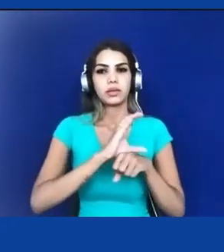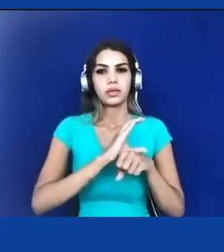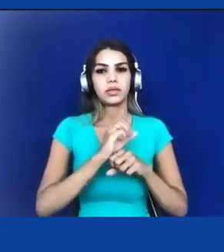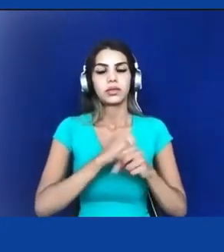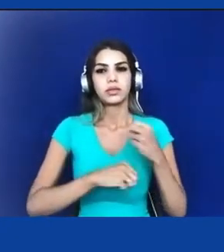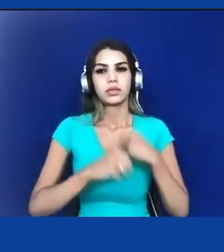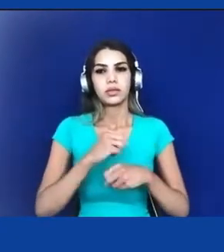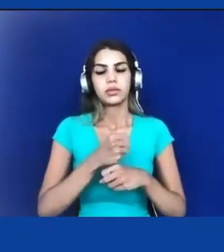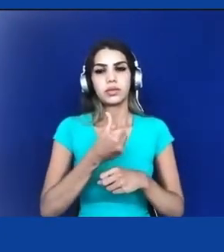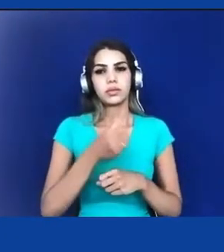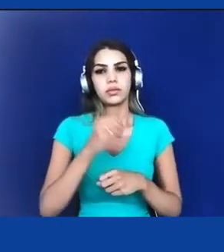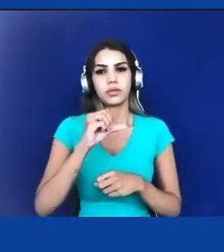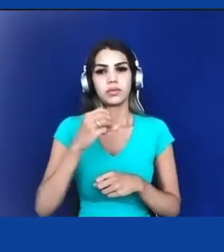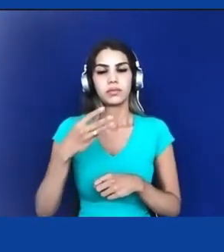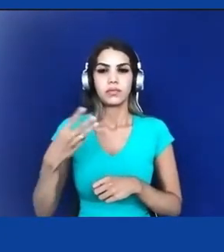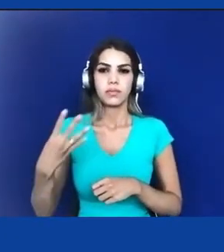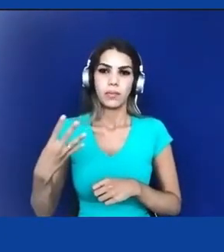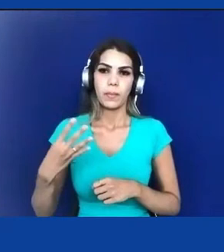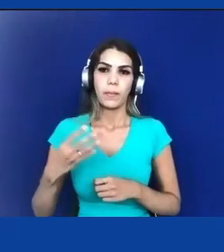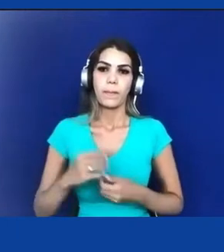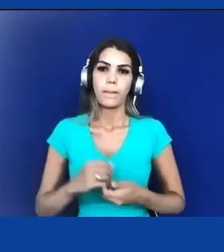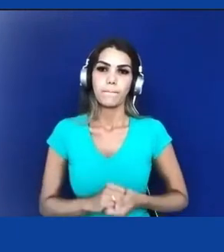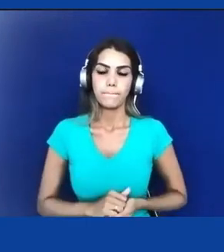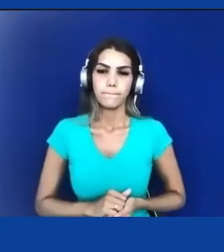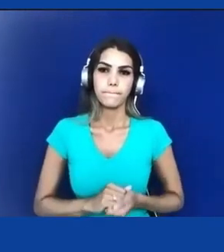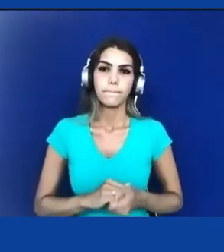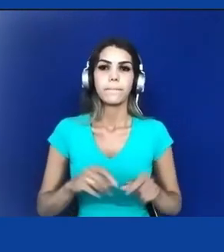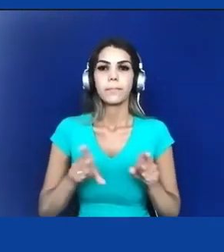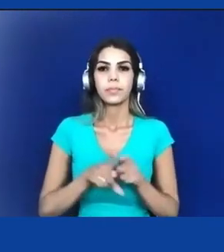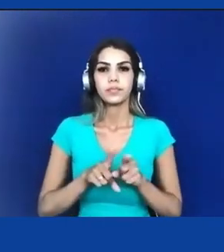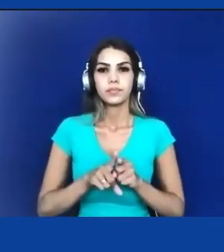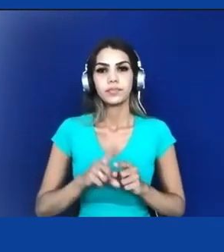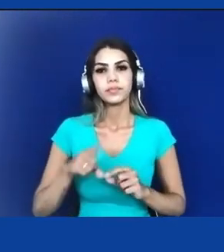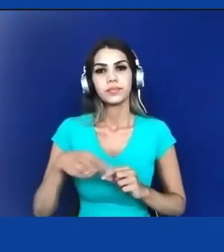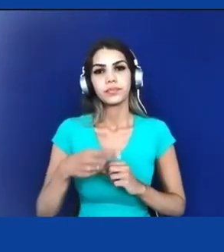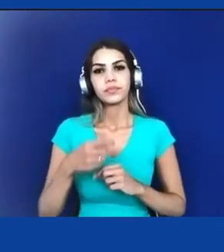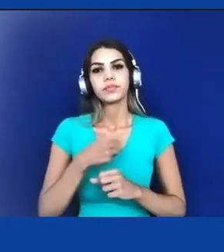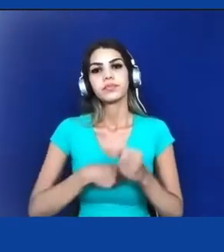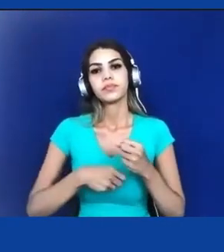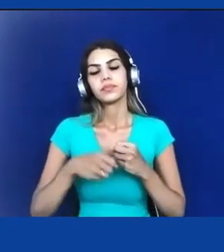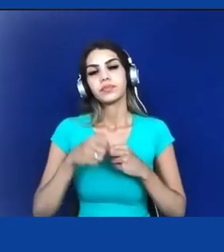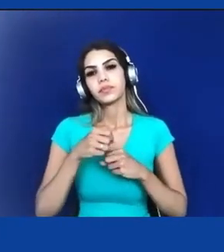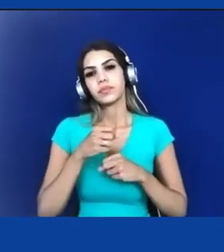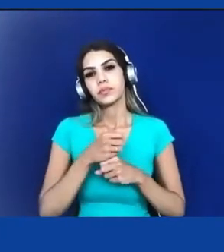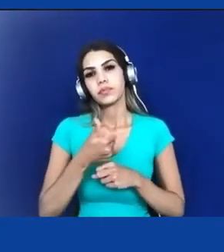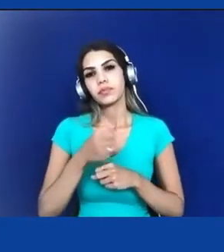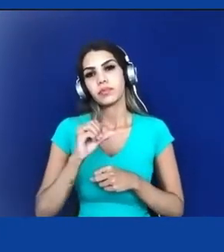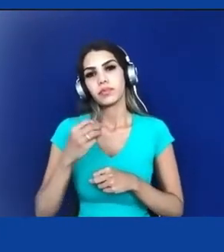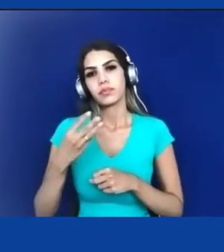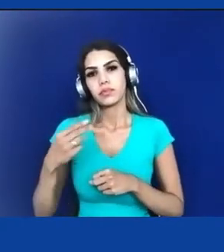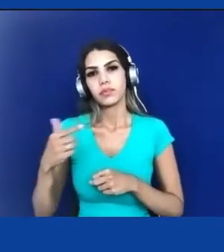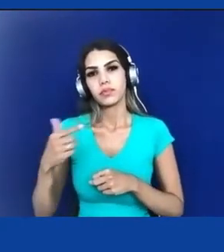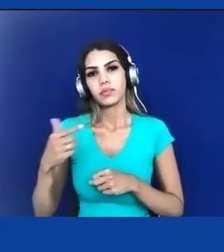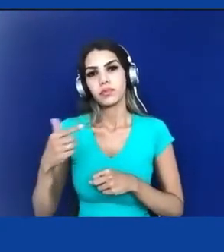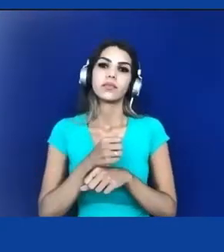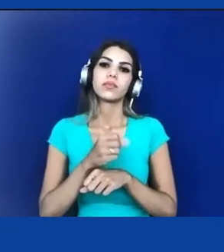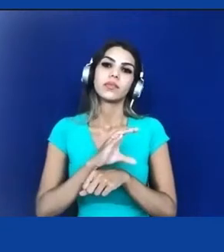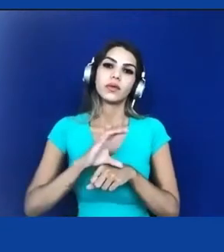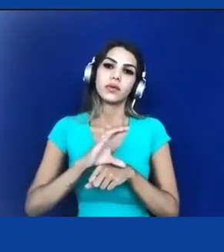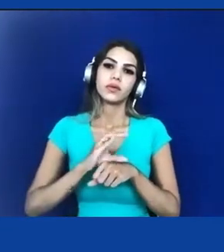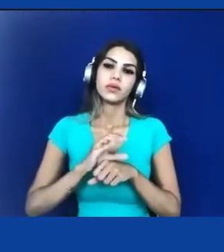por também na constituição de 1937 nós vamos ter lá no artigo 154